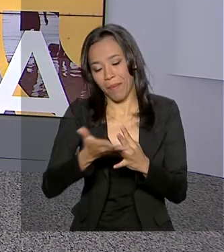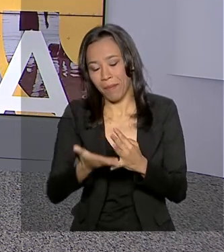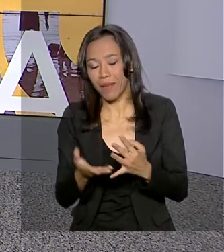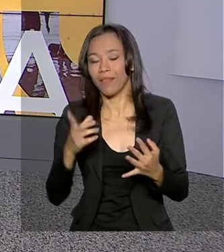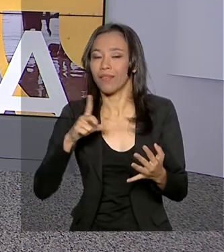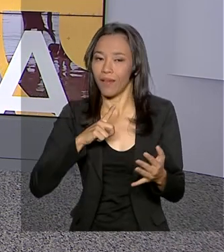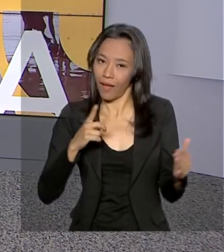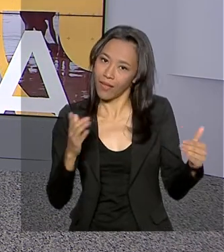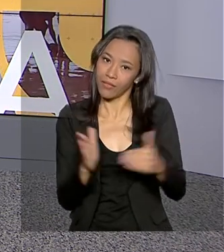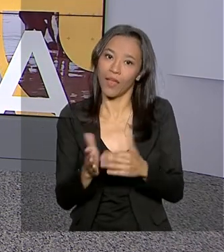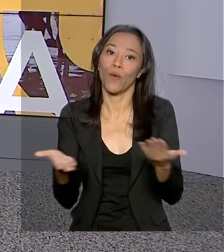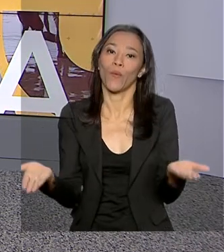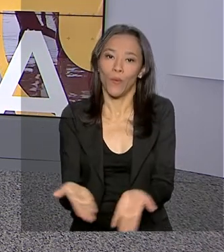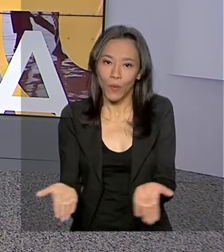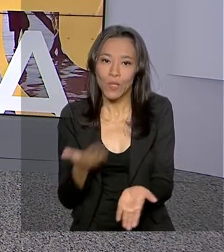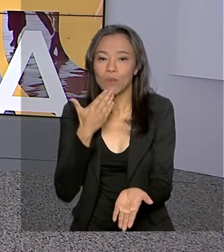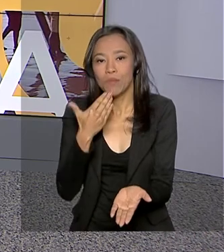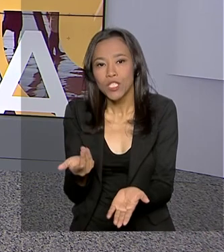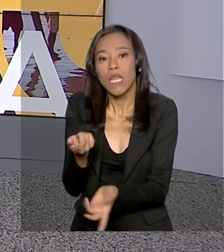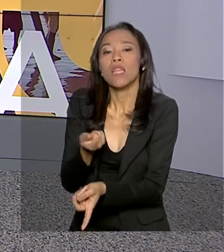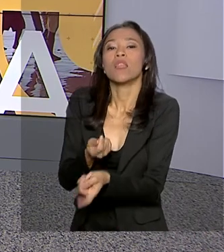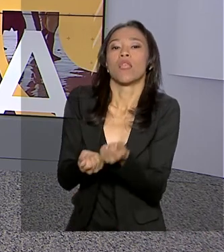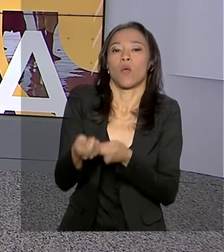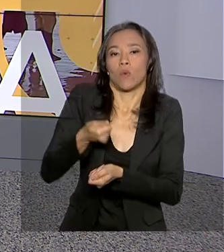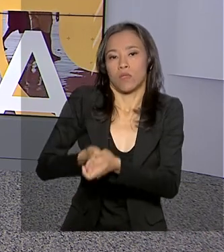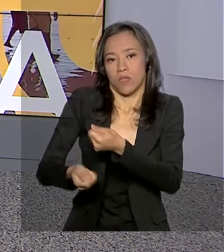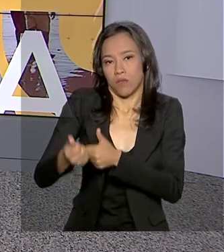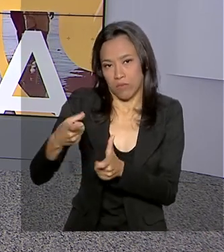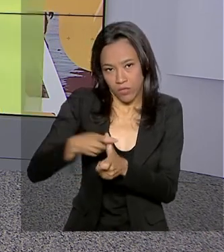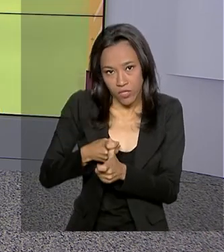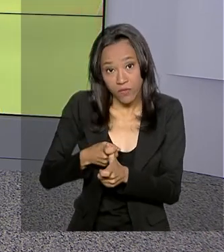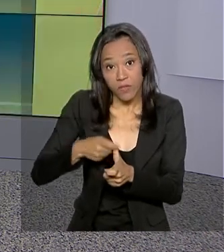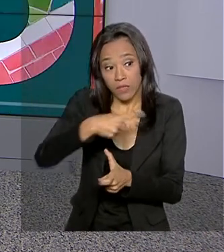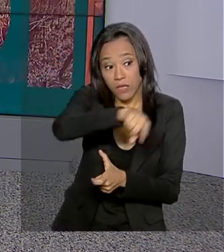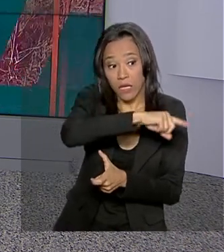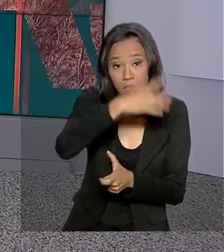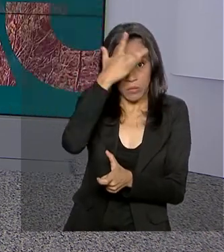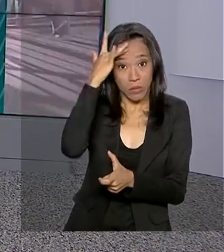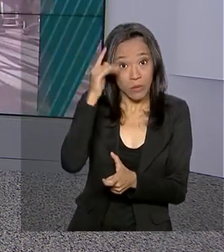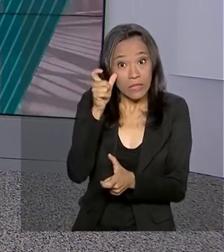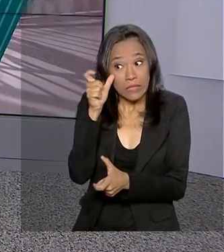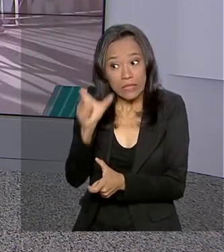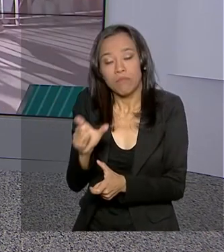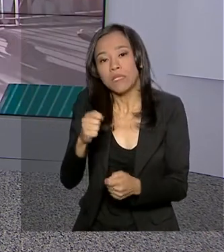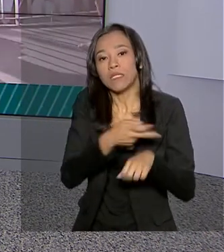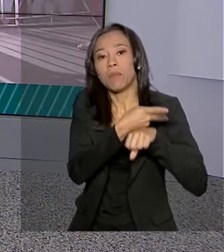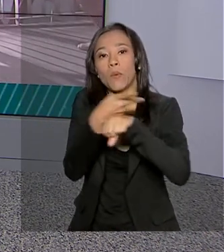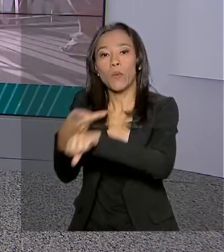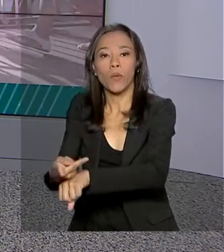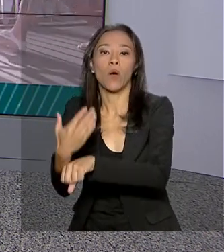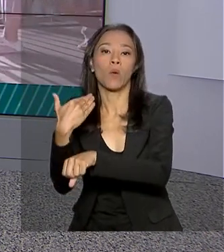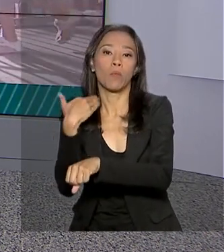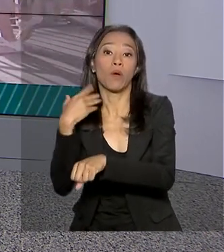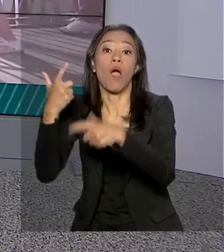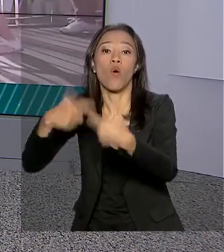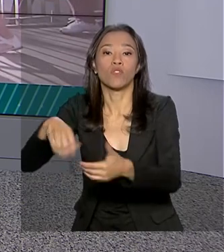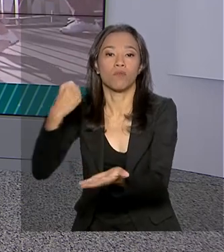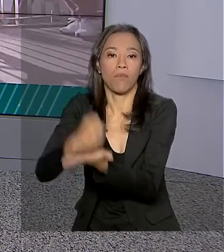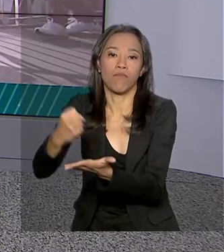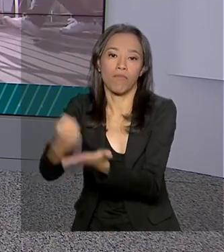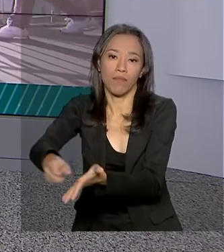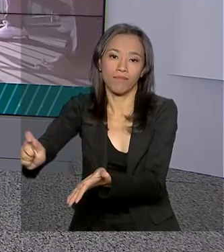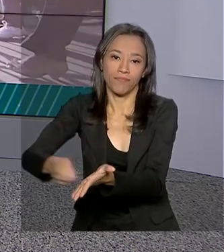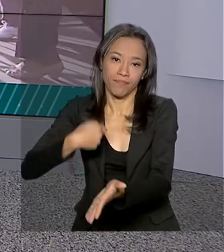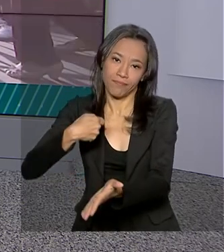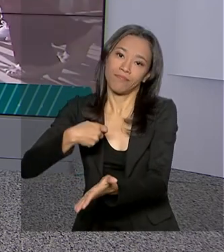hoje para pedir a renegociação da dívida. Os interessados devem procurar a instituição bancária onde o contrato foi assinado para fazer o